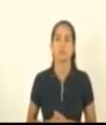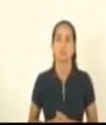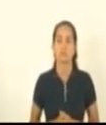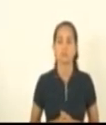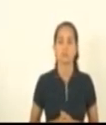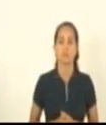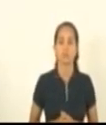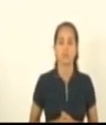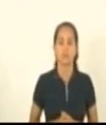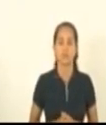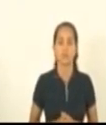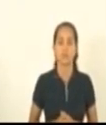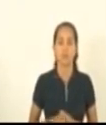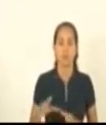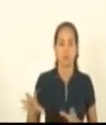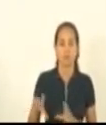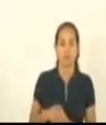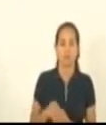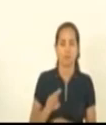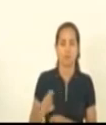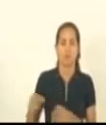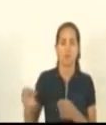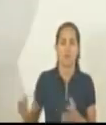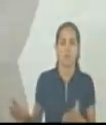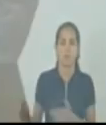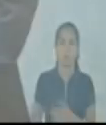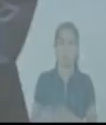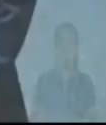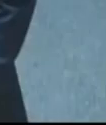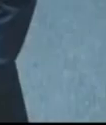Vai incluir agora. Podemos finalizar?